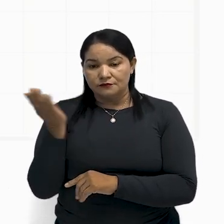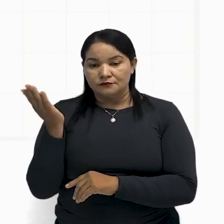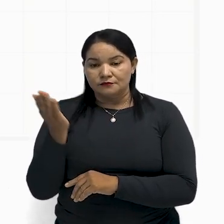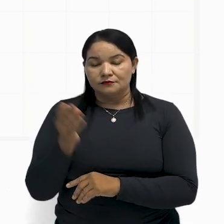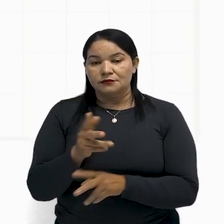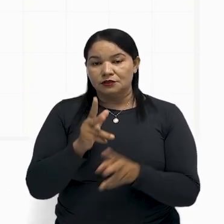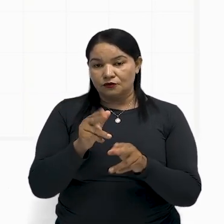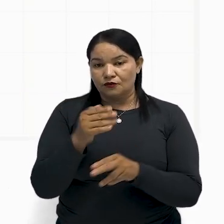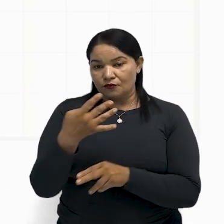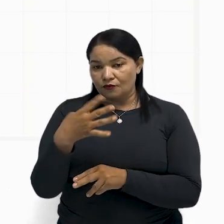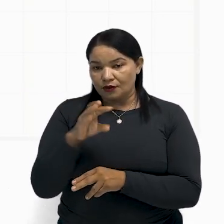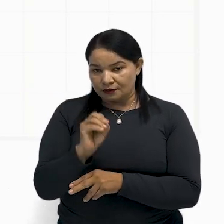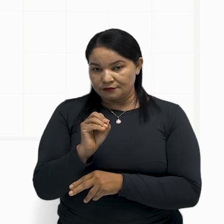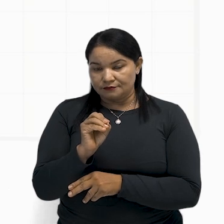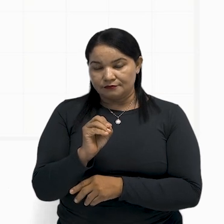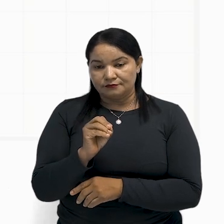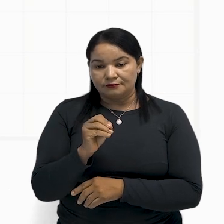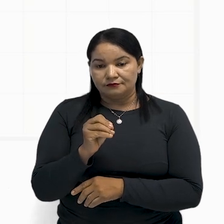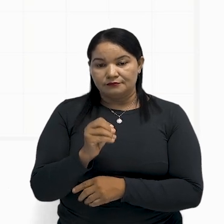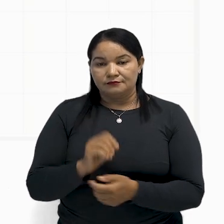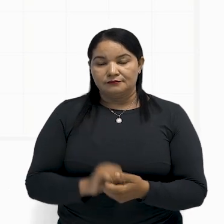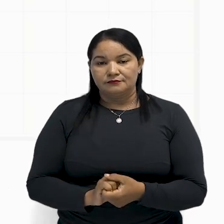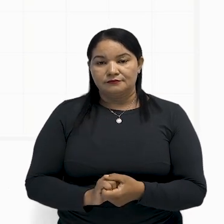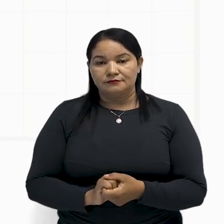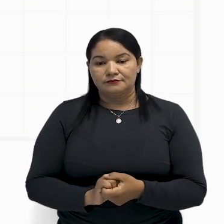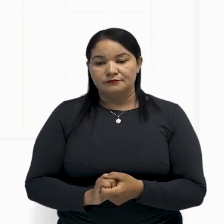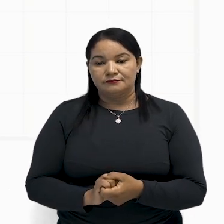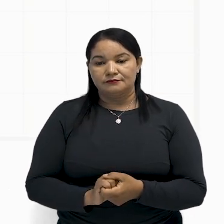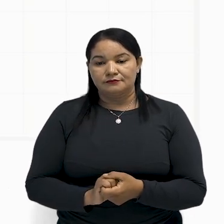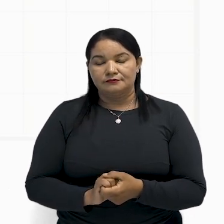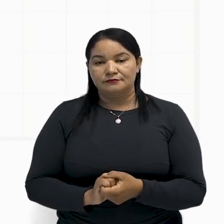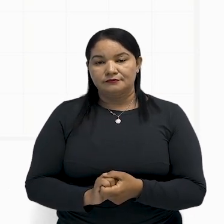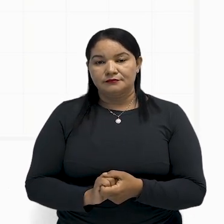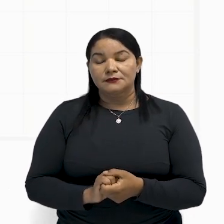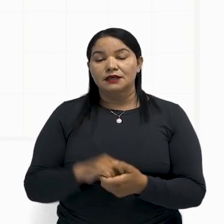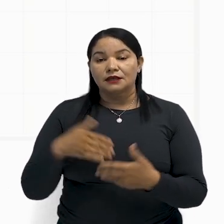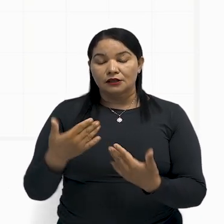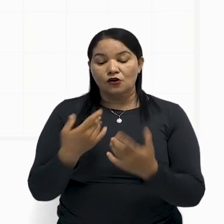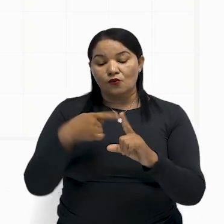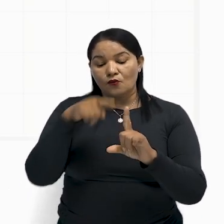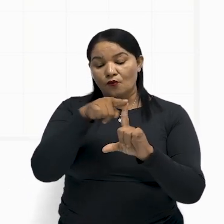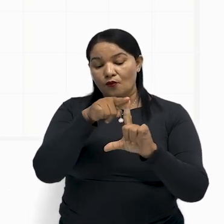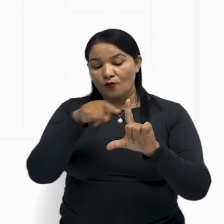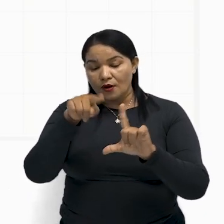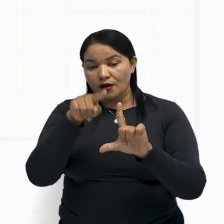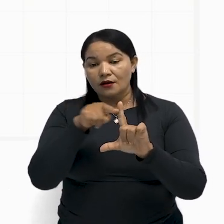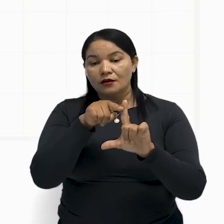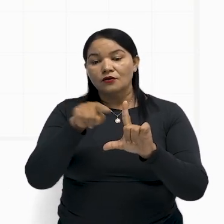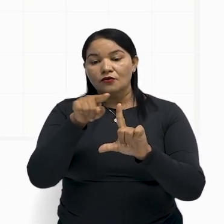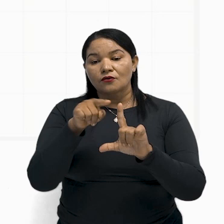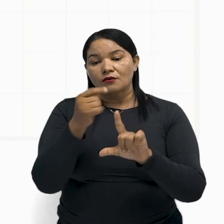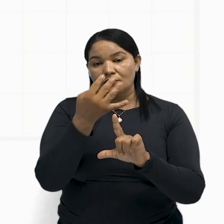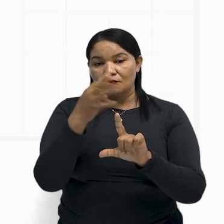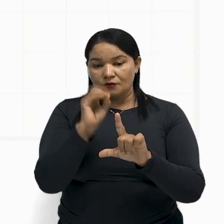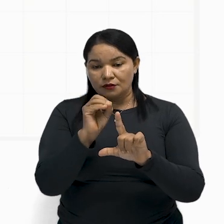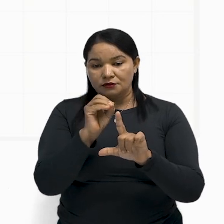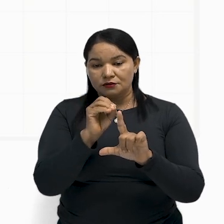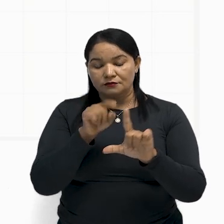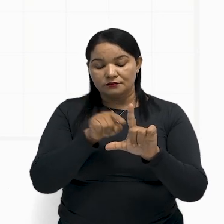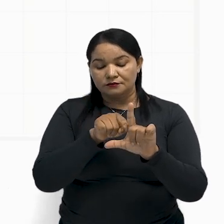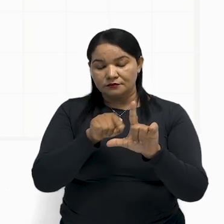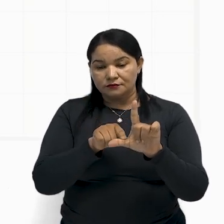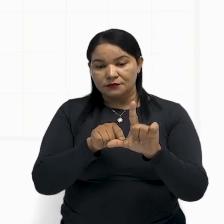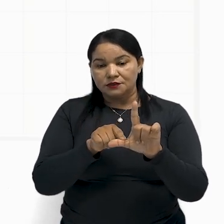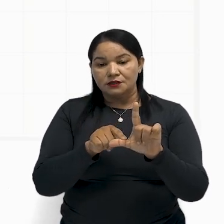igual a 40. Então, esse ângulo aqui, ó, ele vale 40 graus, bacana? Esse outro vai ser 3